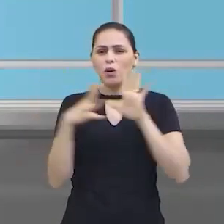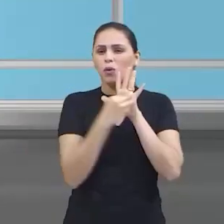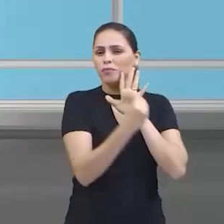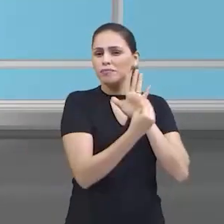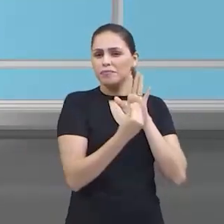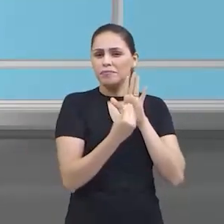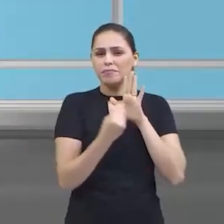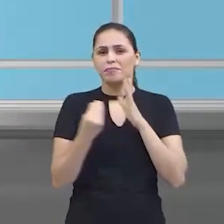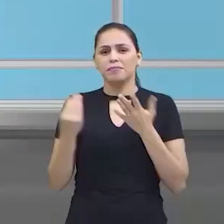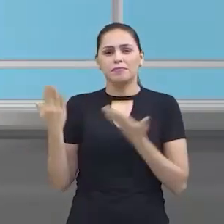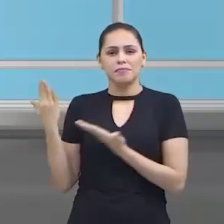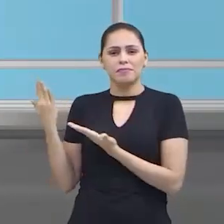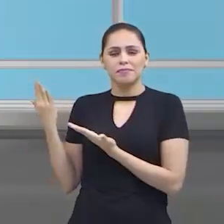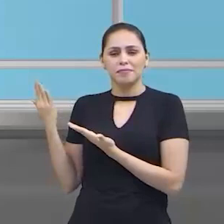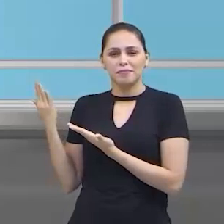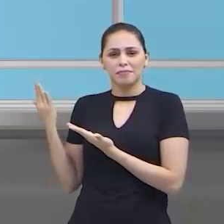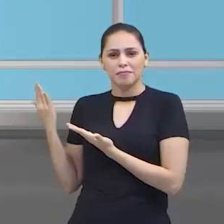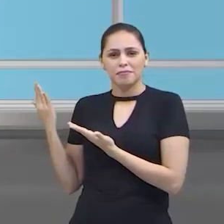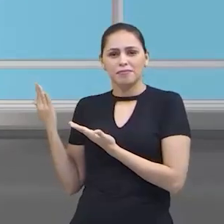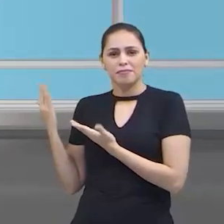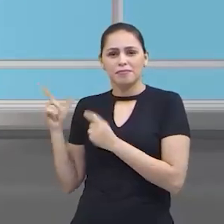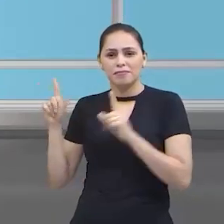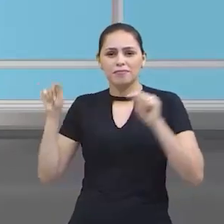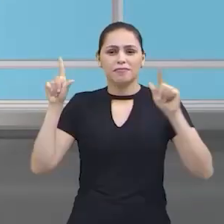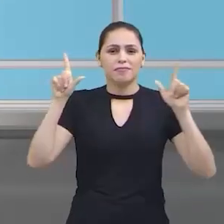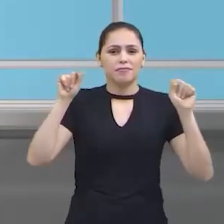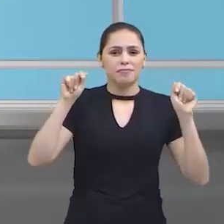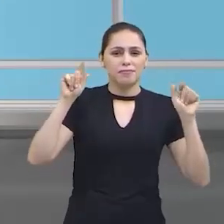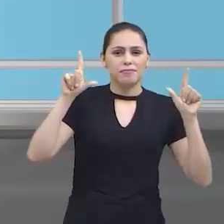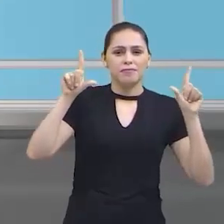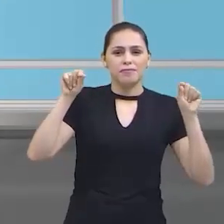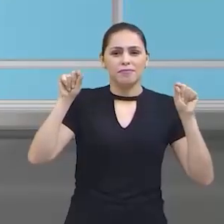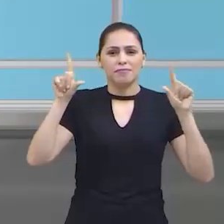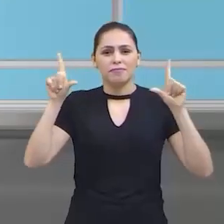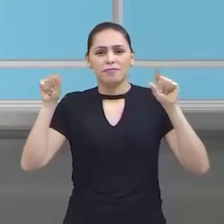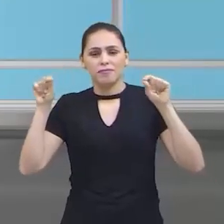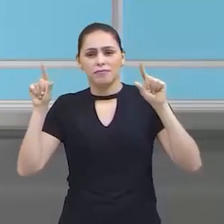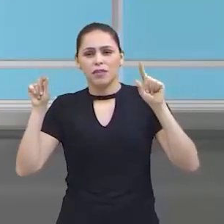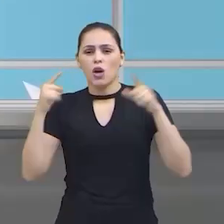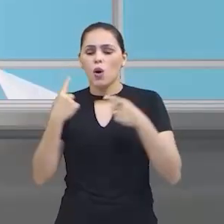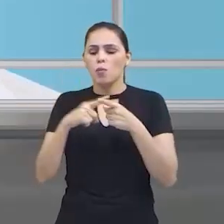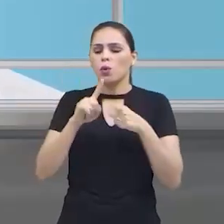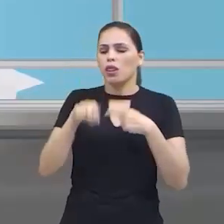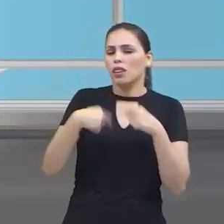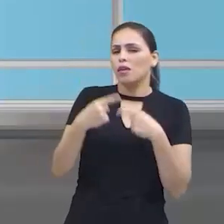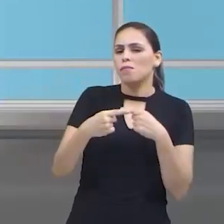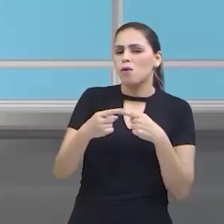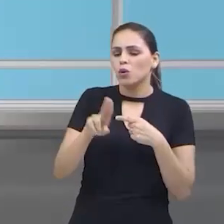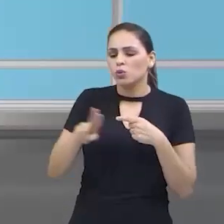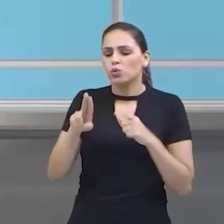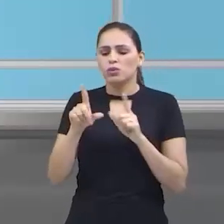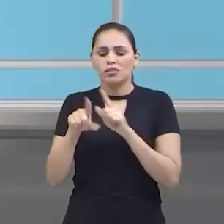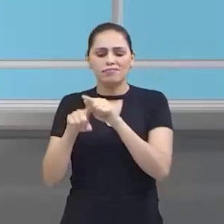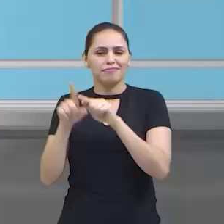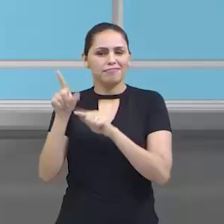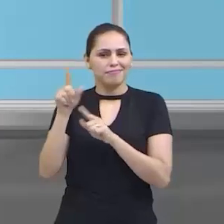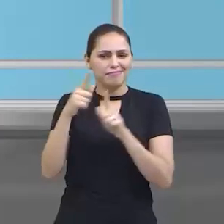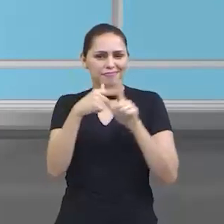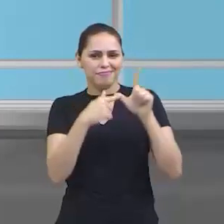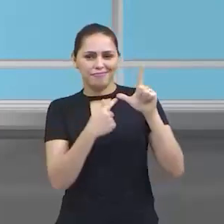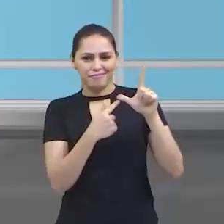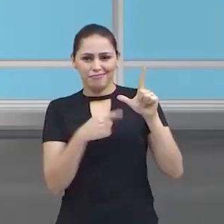Ritmo da música. Vai trabalhar. A gente vai brincar com esses dedinhos hoje. Para fazer o nosso aviãozinho. Isso.